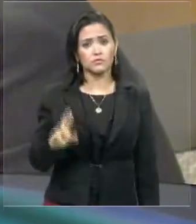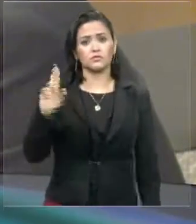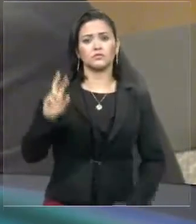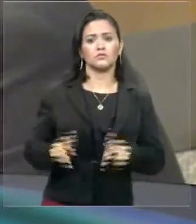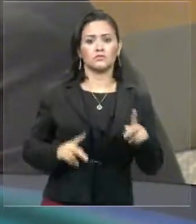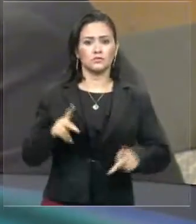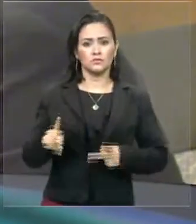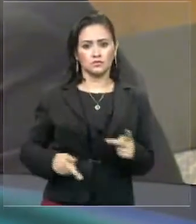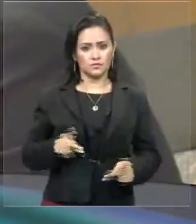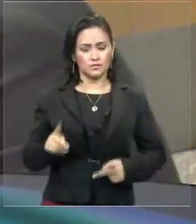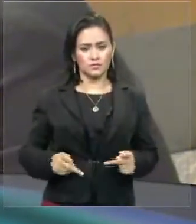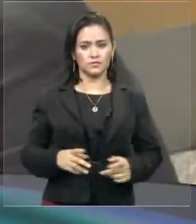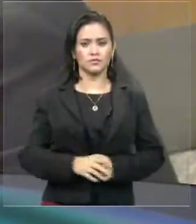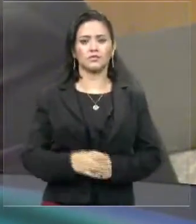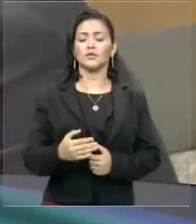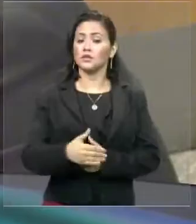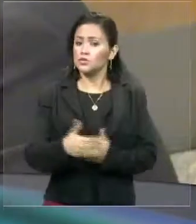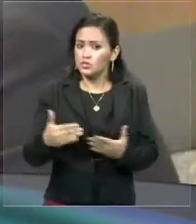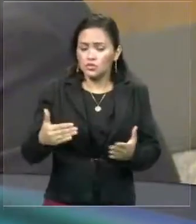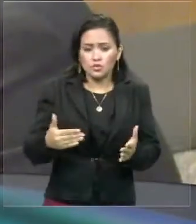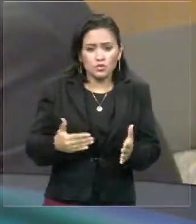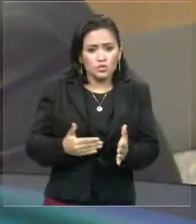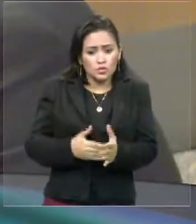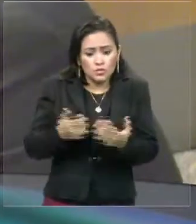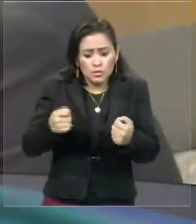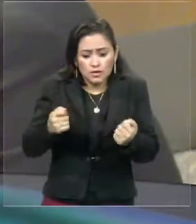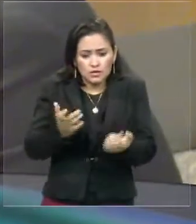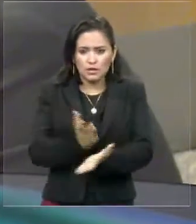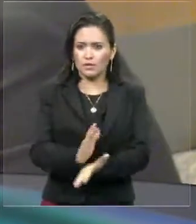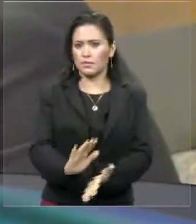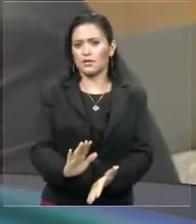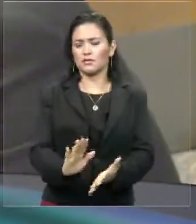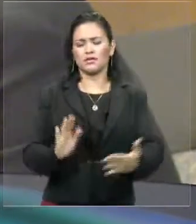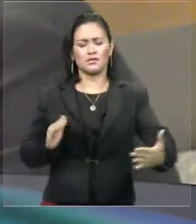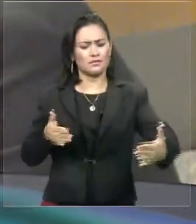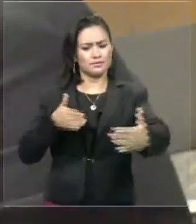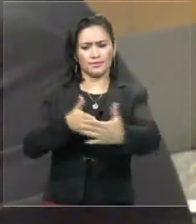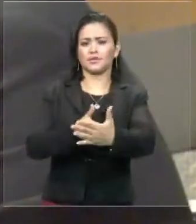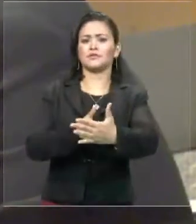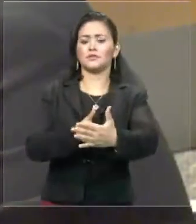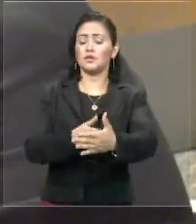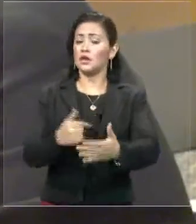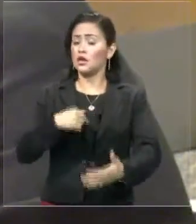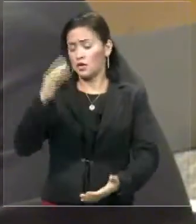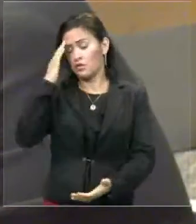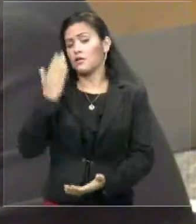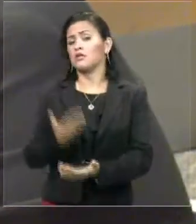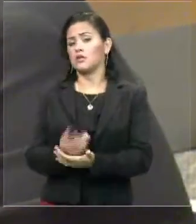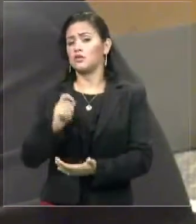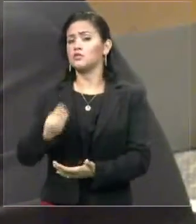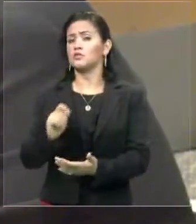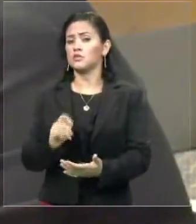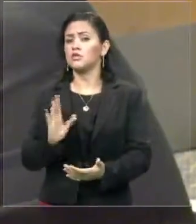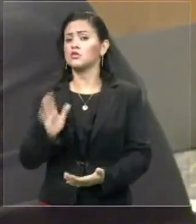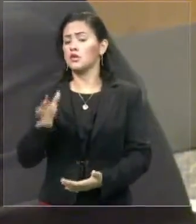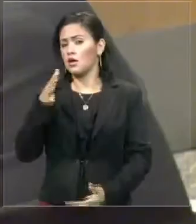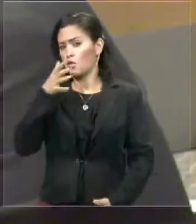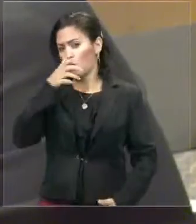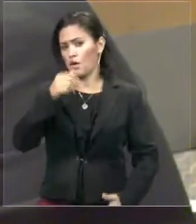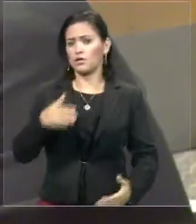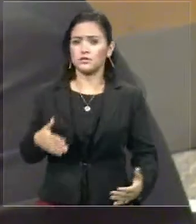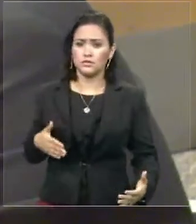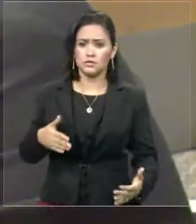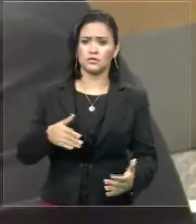E tudo tem um limite. E eu acredito que está chegando no limite a situação